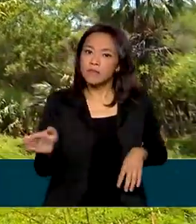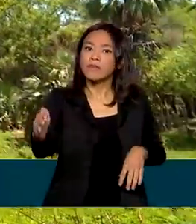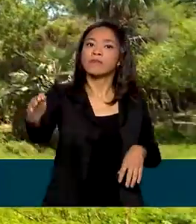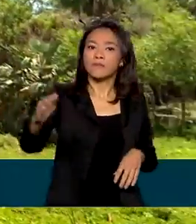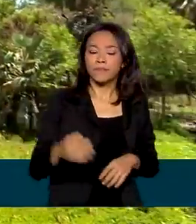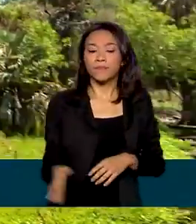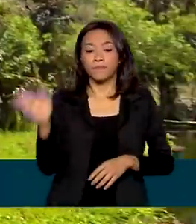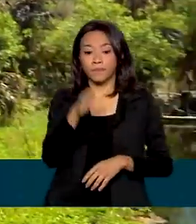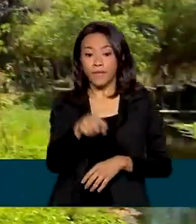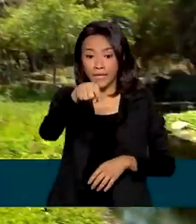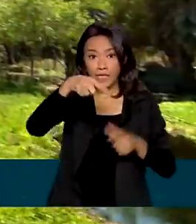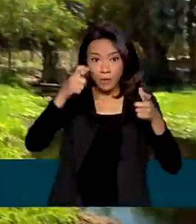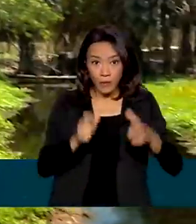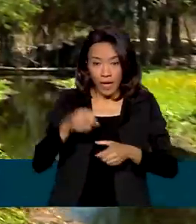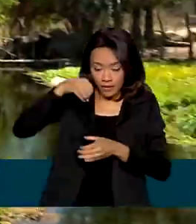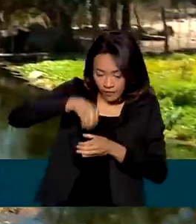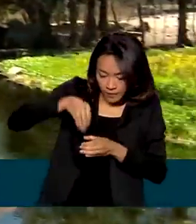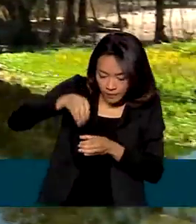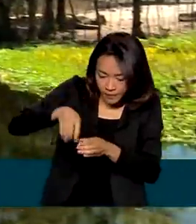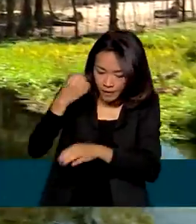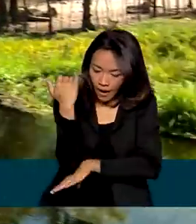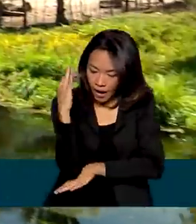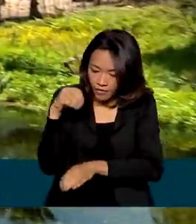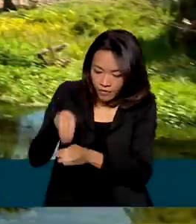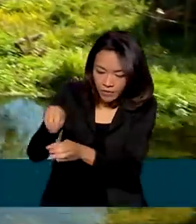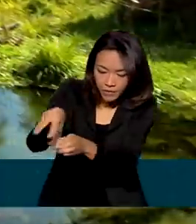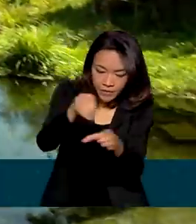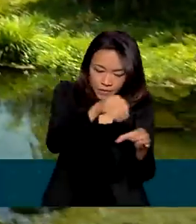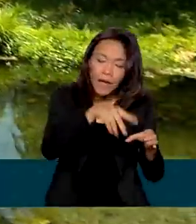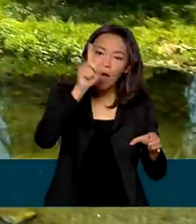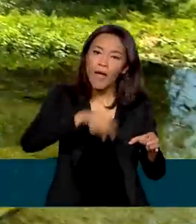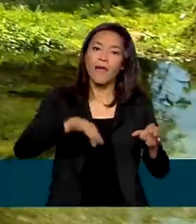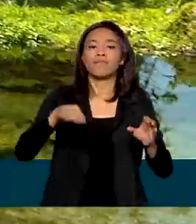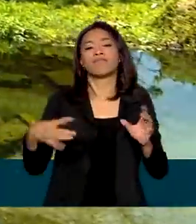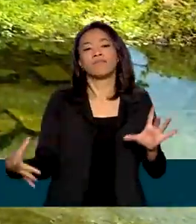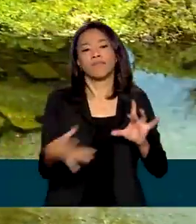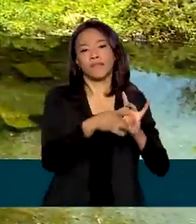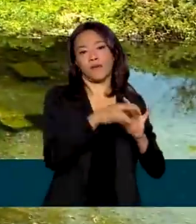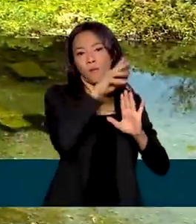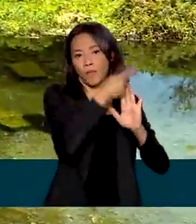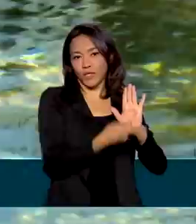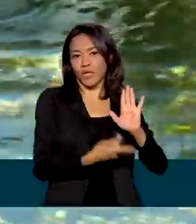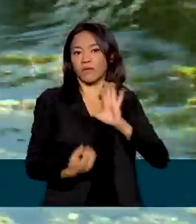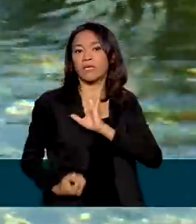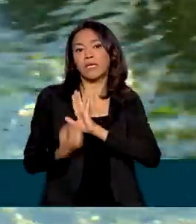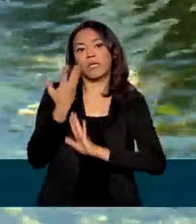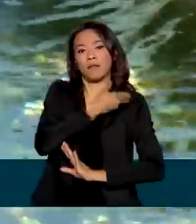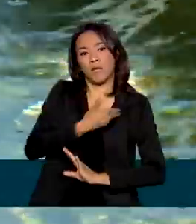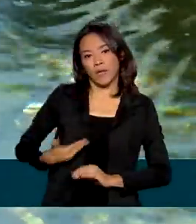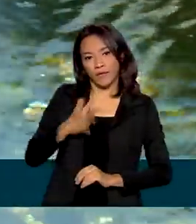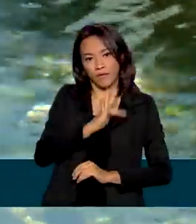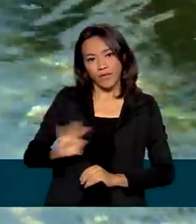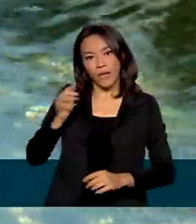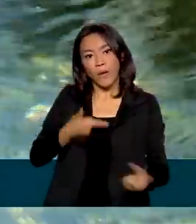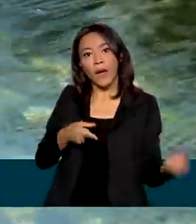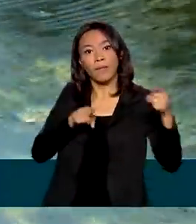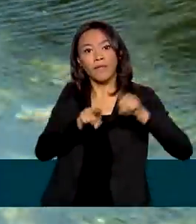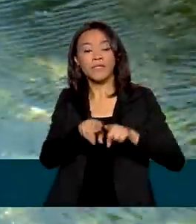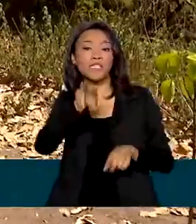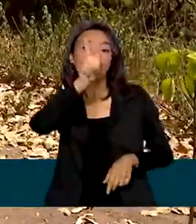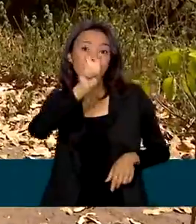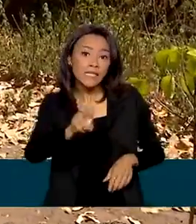reflorestamento no Brejo da Brásida faz parte do projeto Águas Brasileiras, criado pelo governo federal numa parceria de cinco